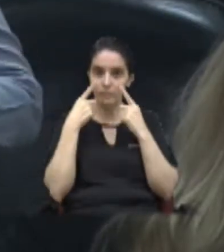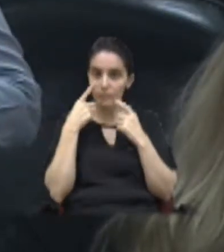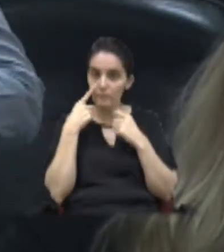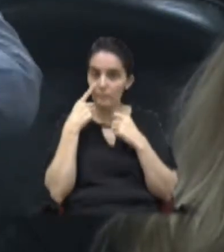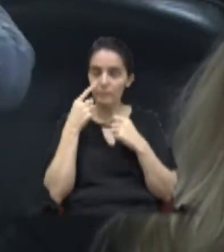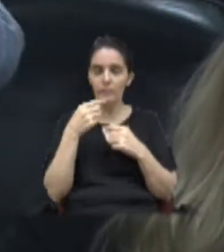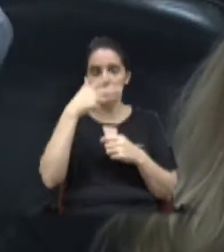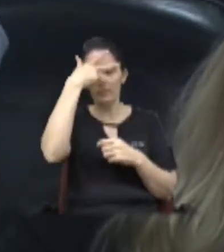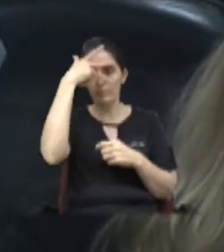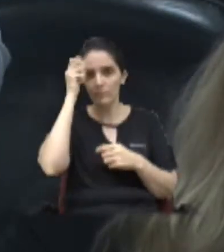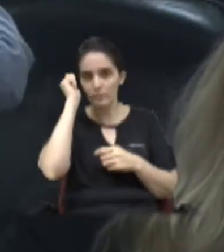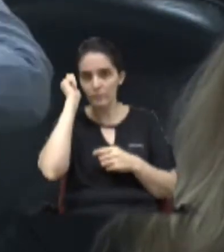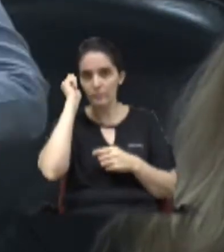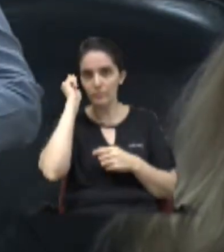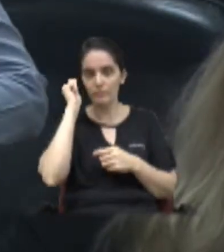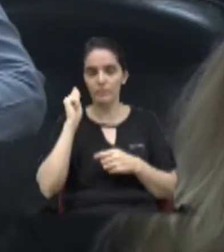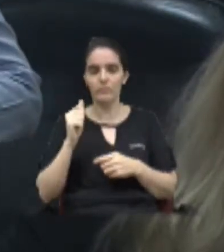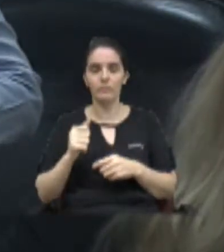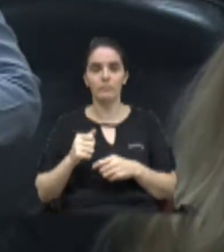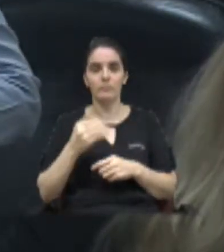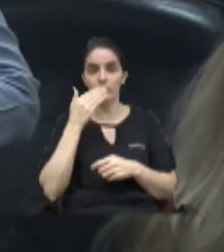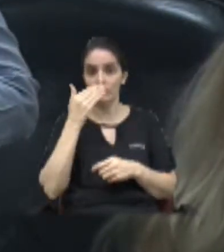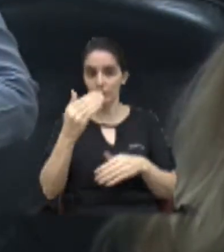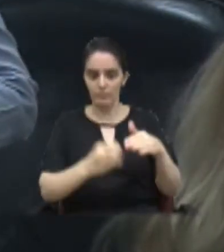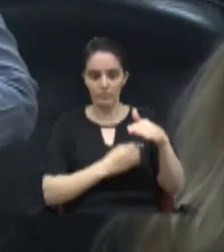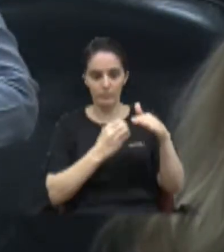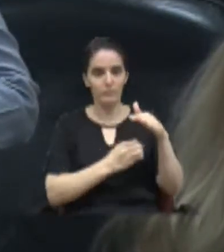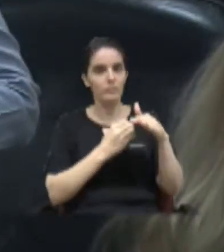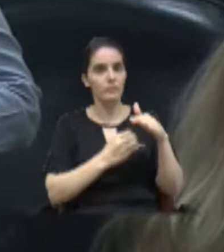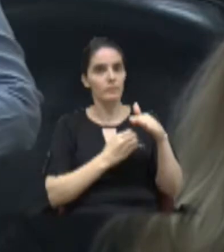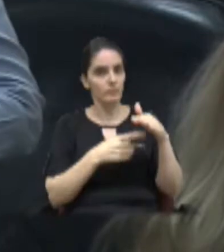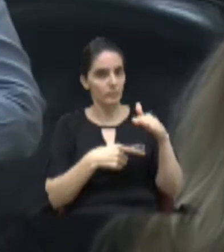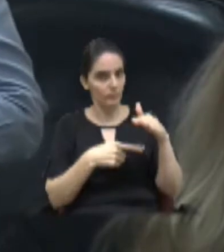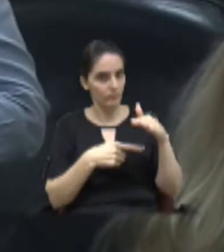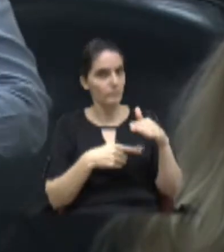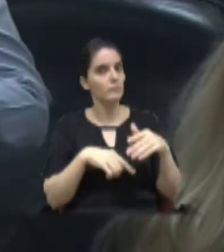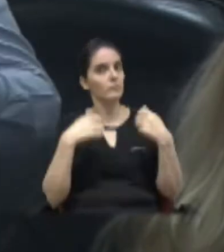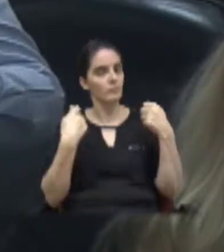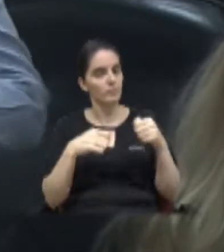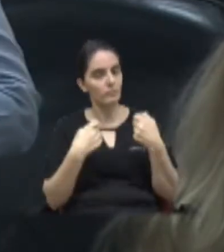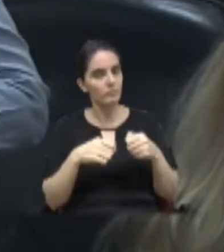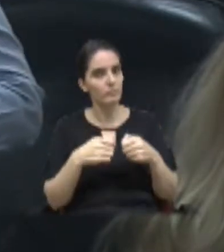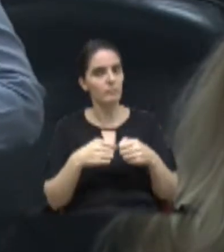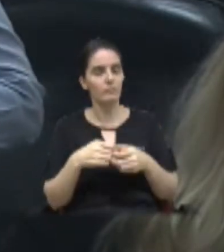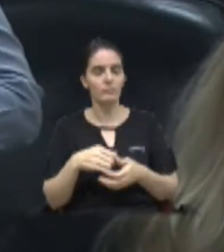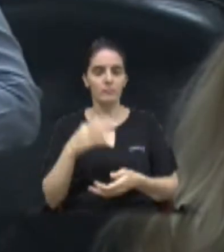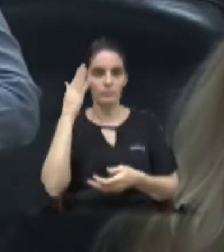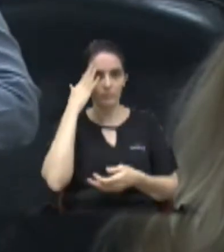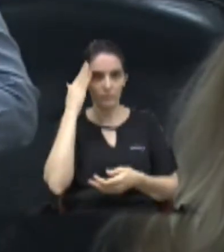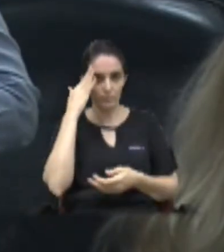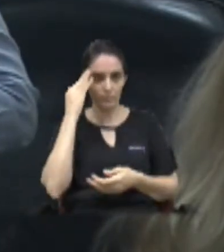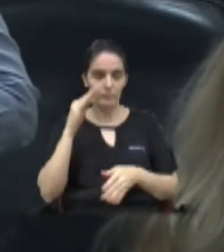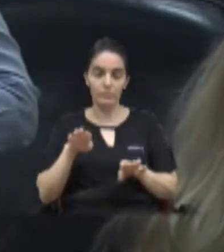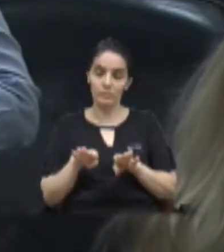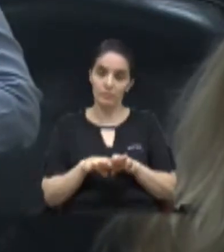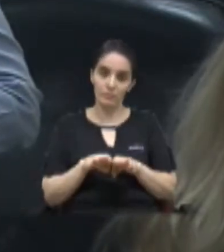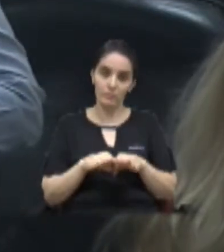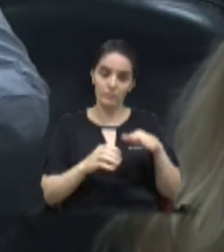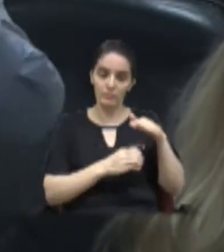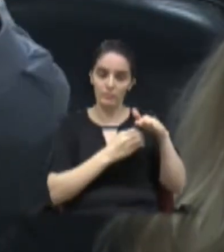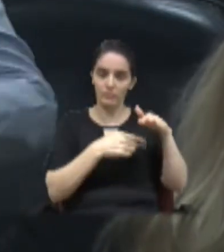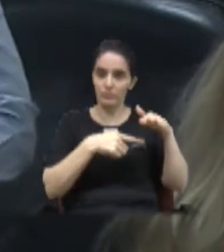o executivo possa pressionar essa empresa que presta serviço e, até mesmo, caso ela não